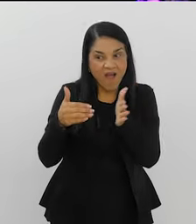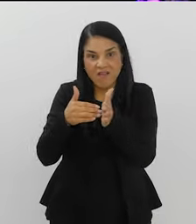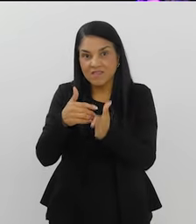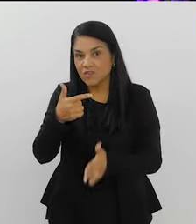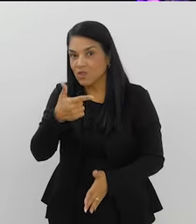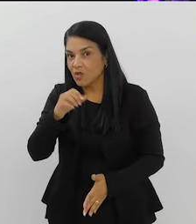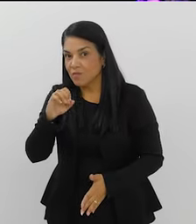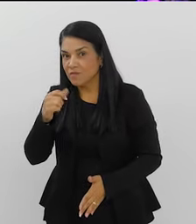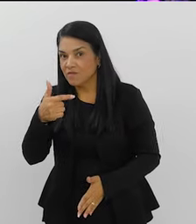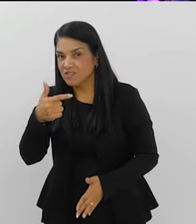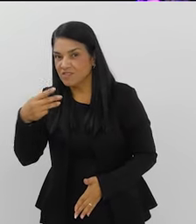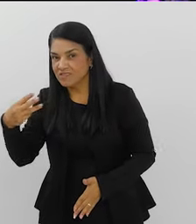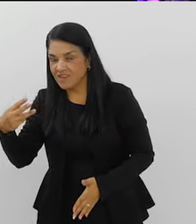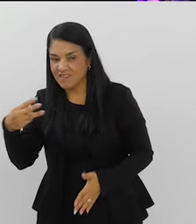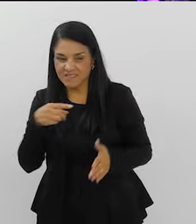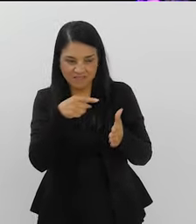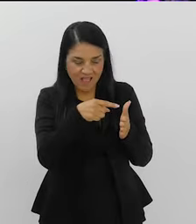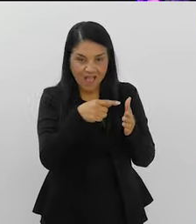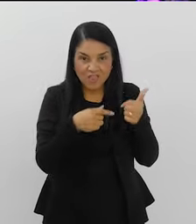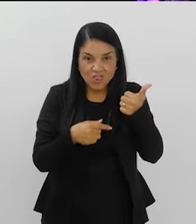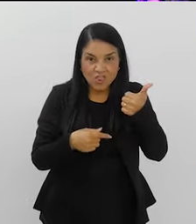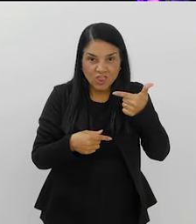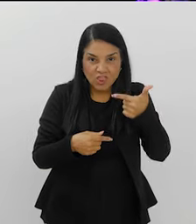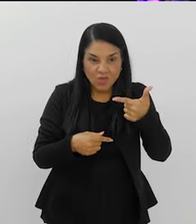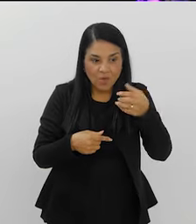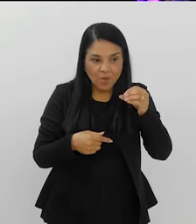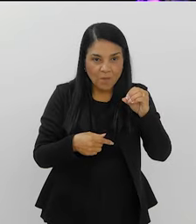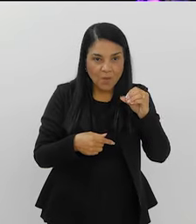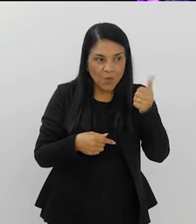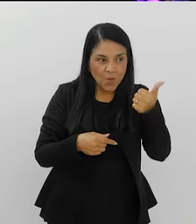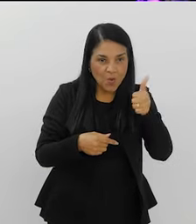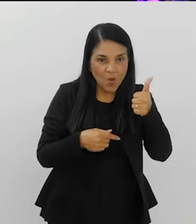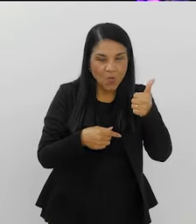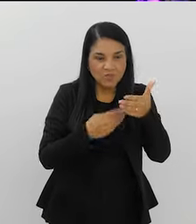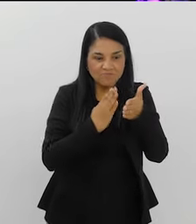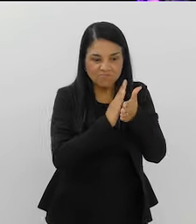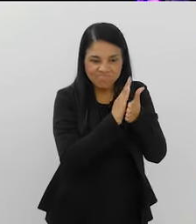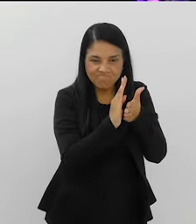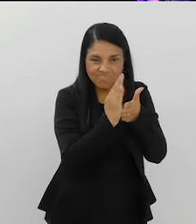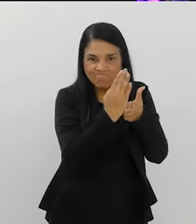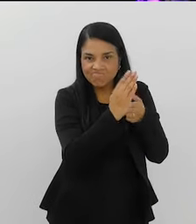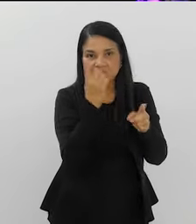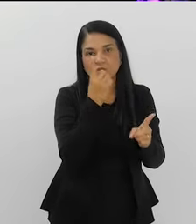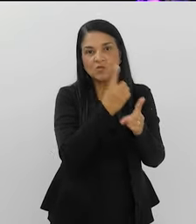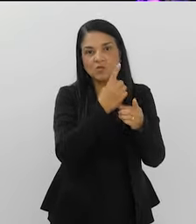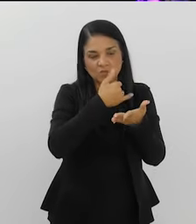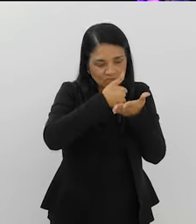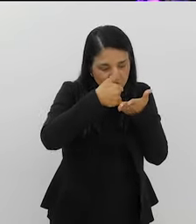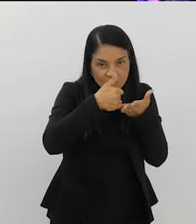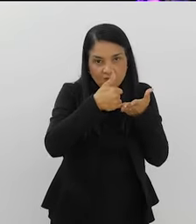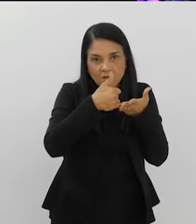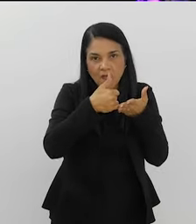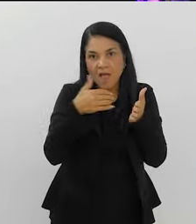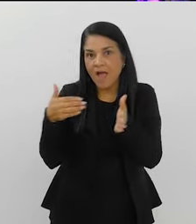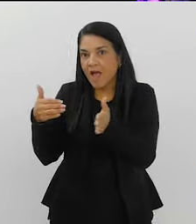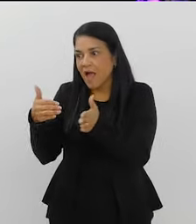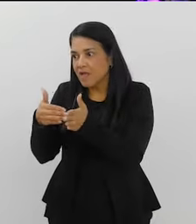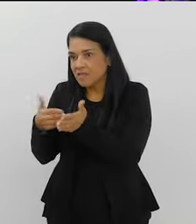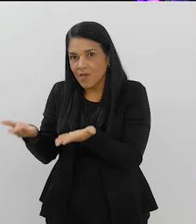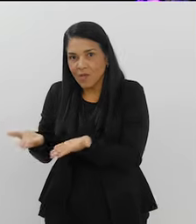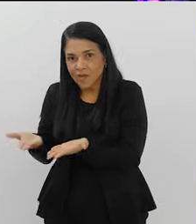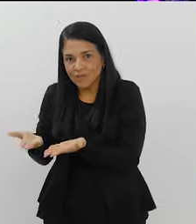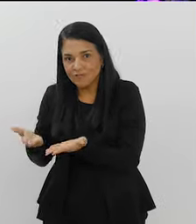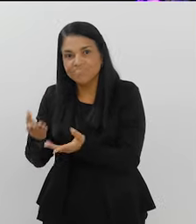em tubarão de 2011, significa que é um problema que já está acontecendo há muito tempo. E, possivelmente,